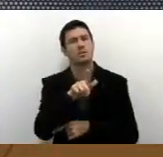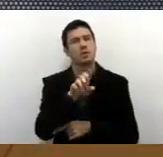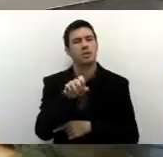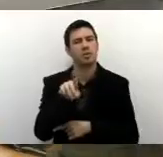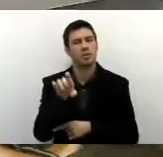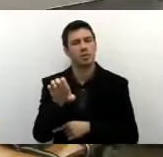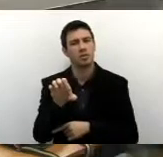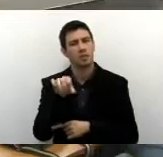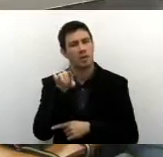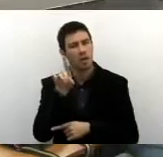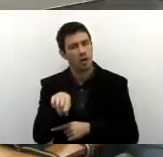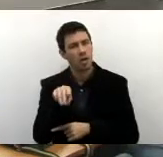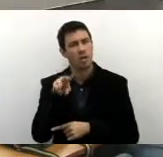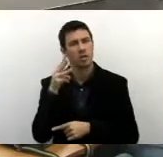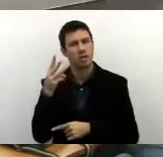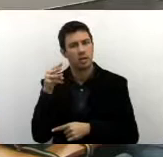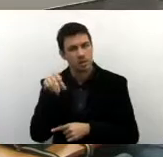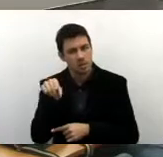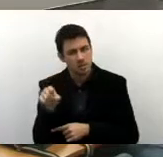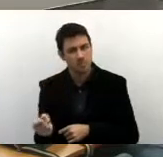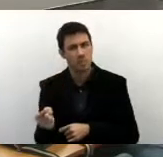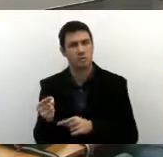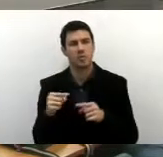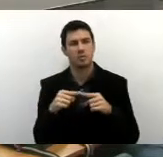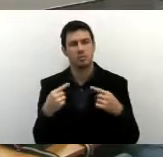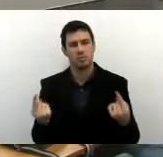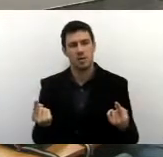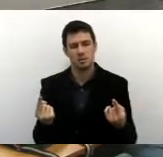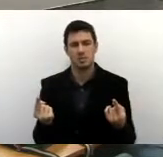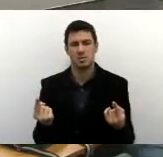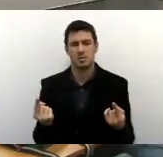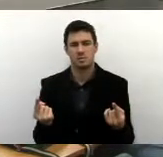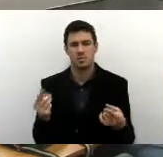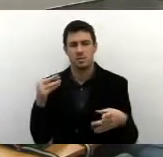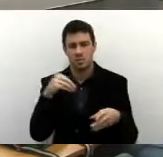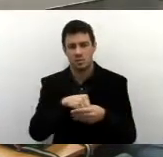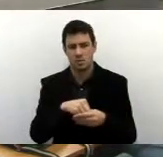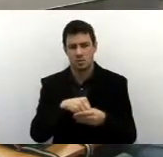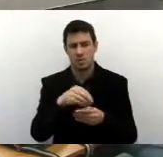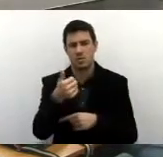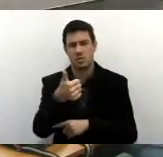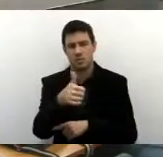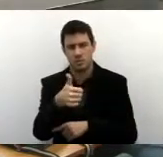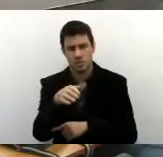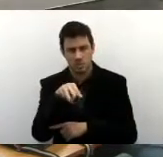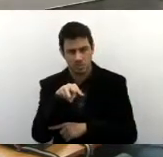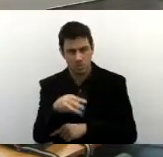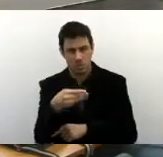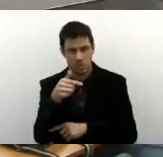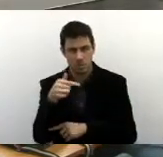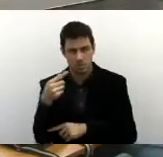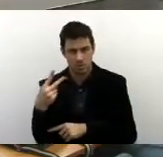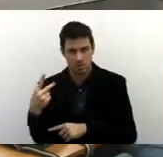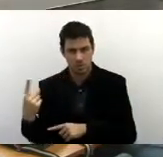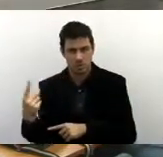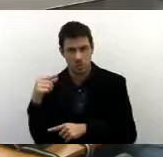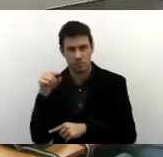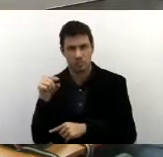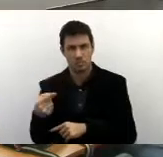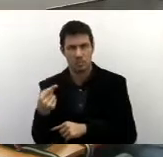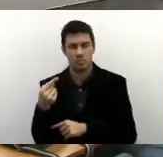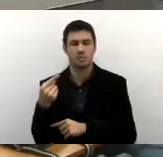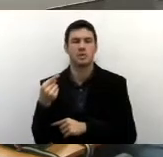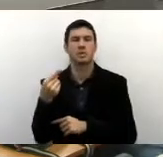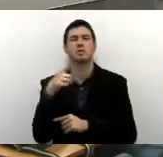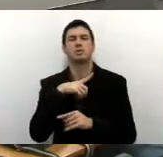milhões. Explicou. Mas que existe no seu orçamento 11 milhões e 721 mil. Para serviços de terceiros,